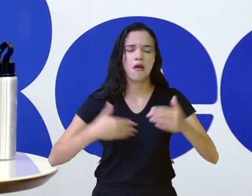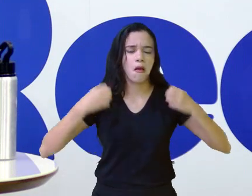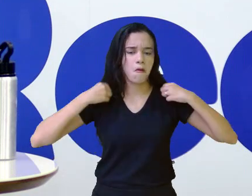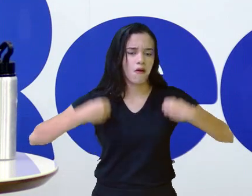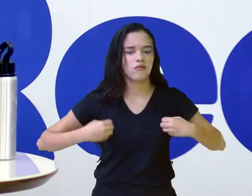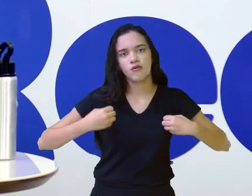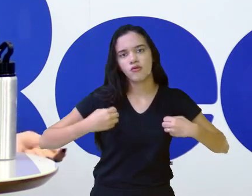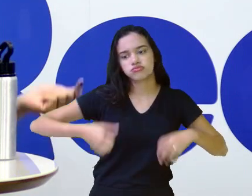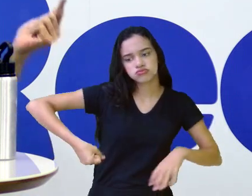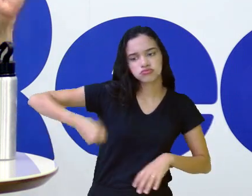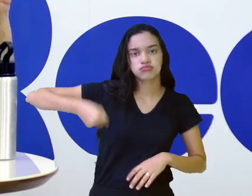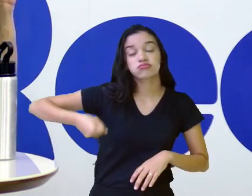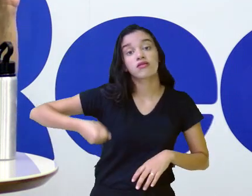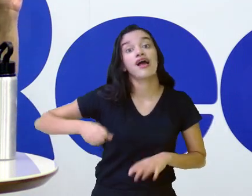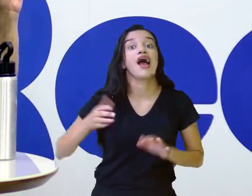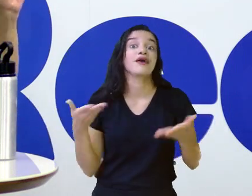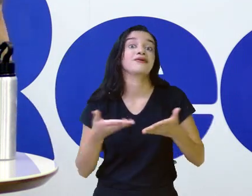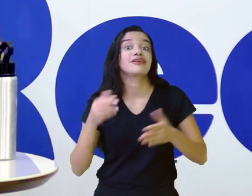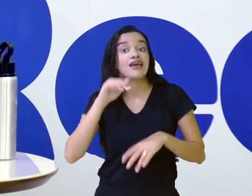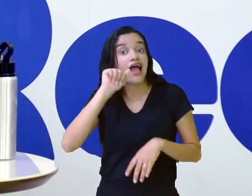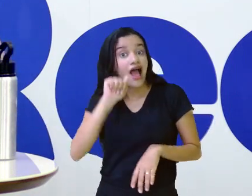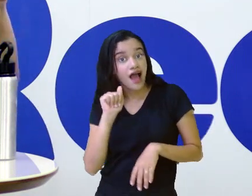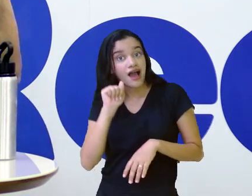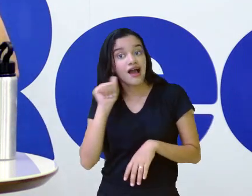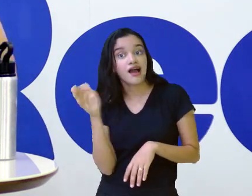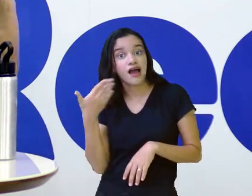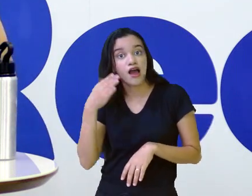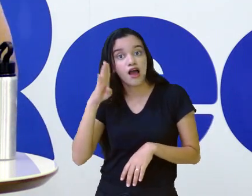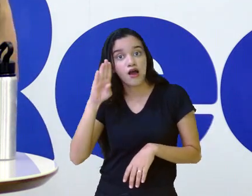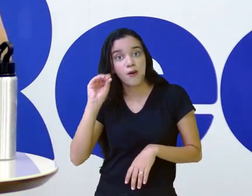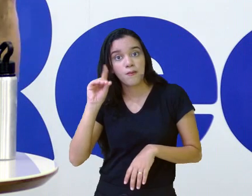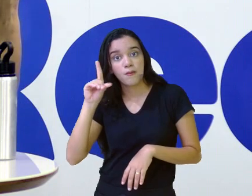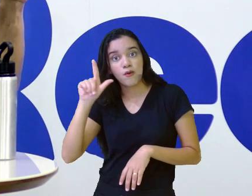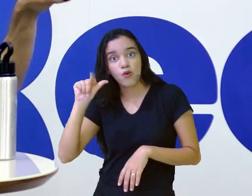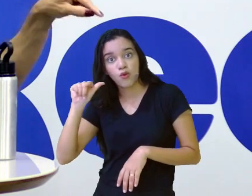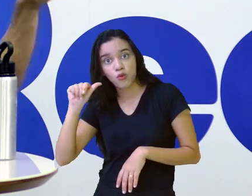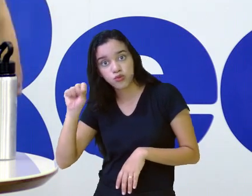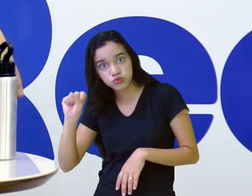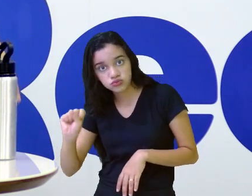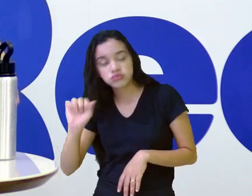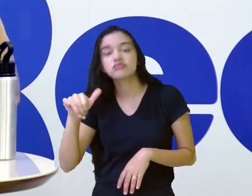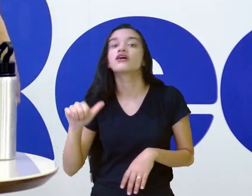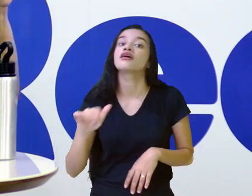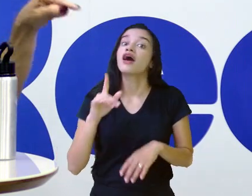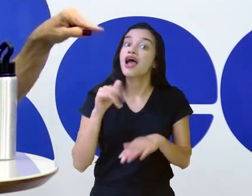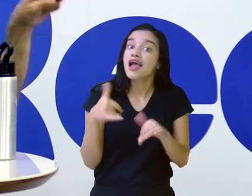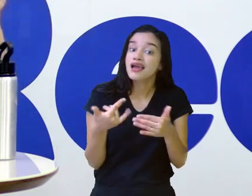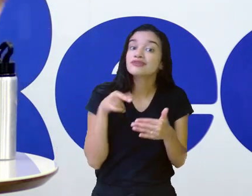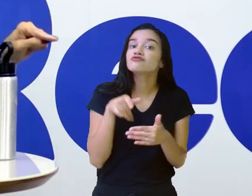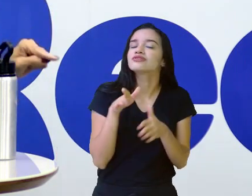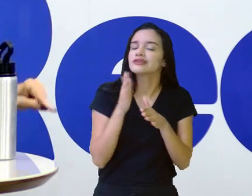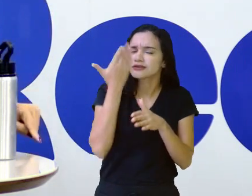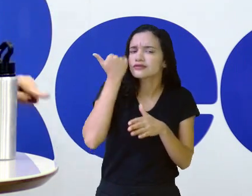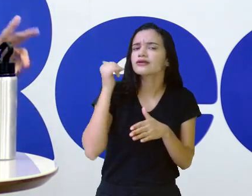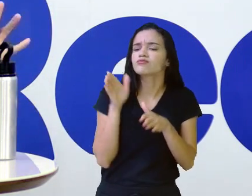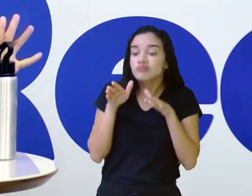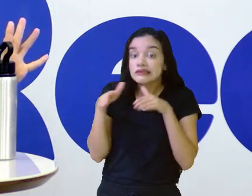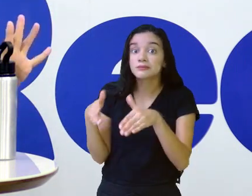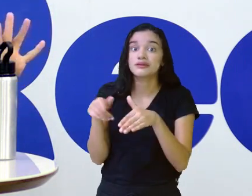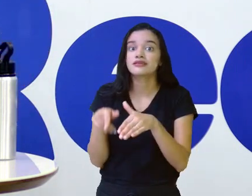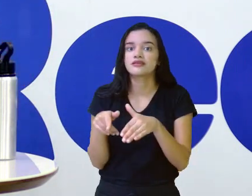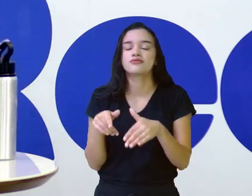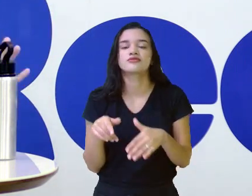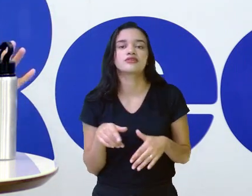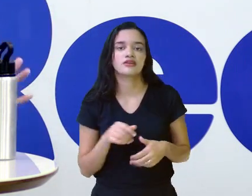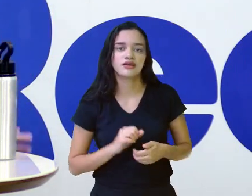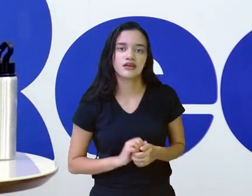chega aí e diz assim, aí eu quero a bolsa. Então, a bolsa é aquela bolsa que você justamente já sabe qual é e está